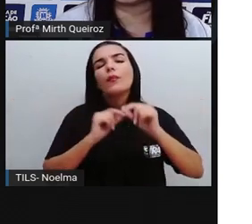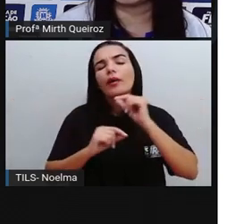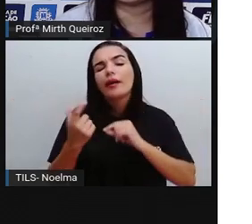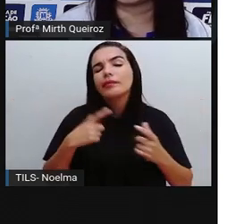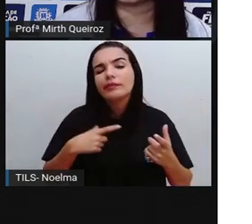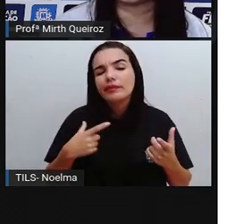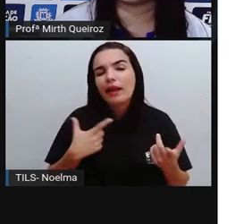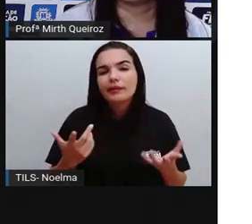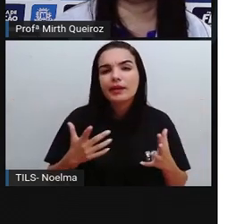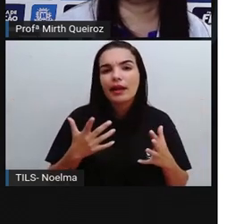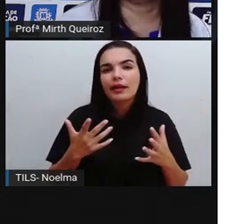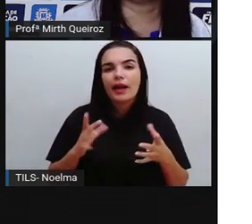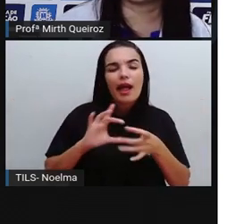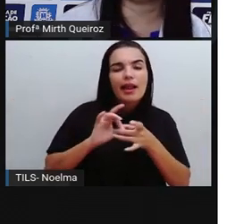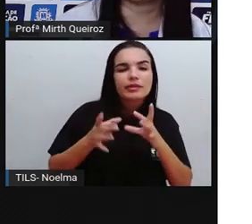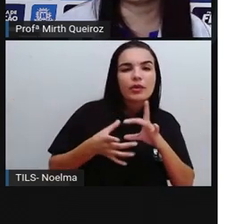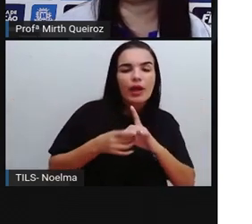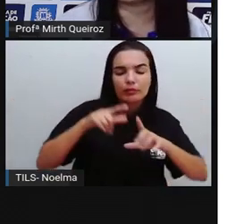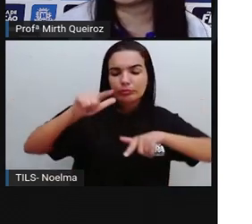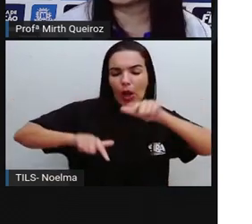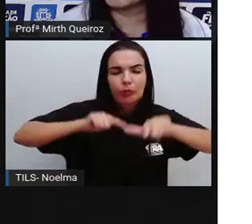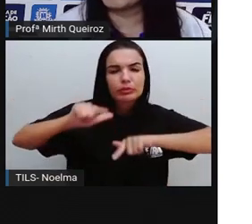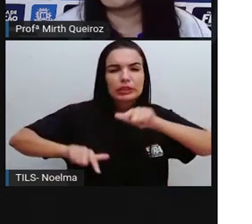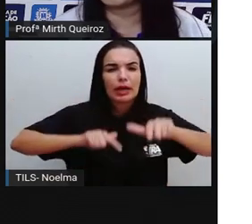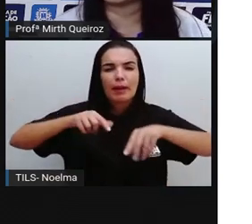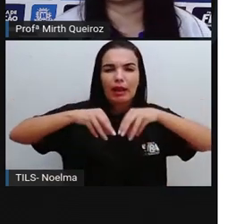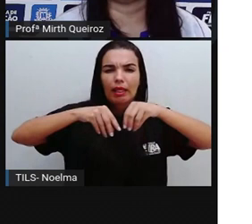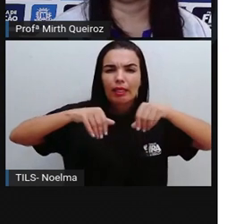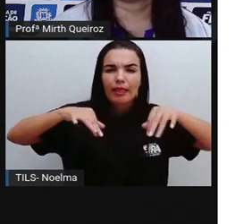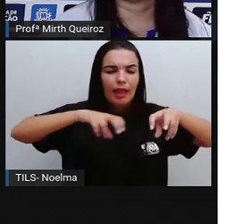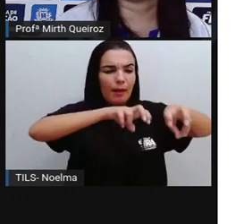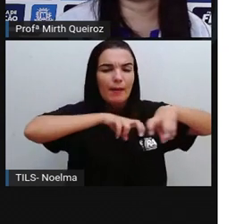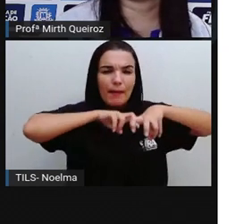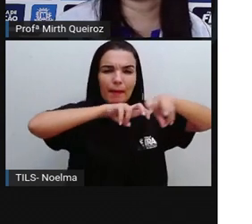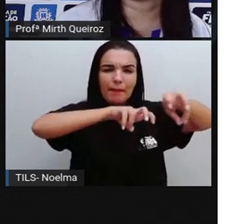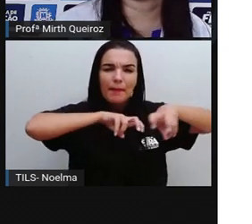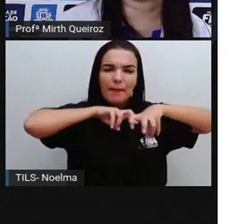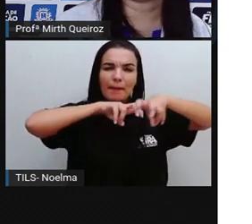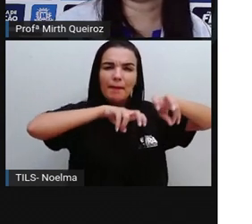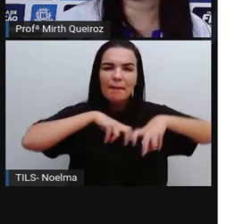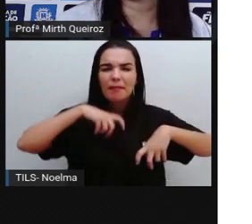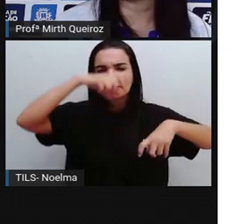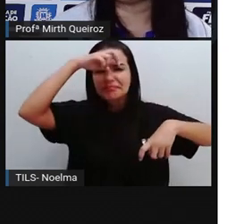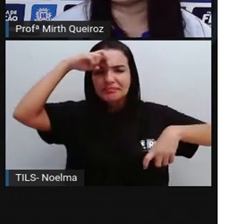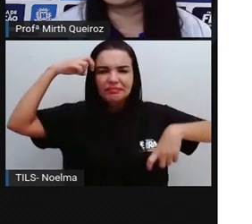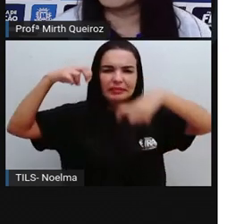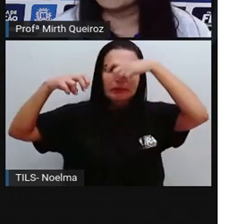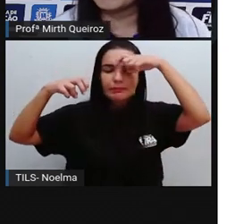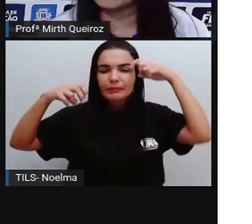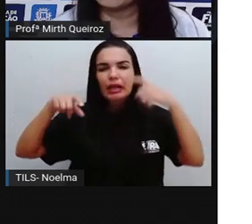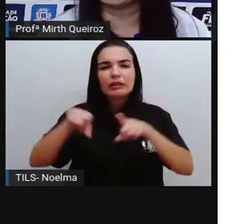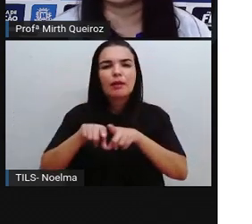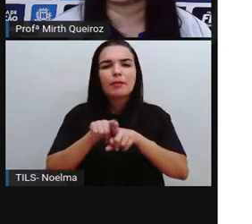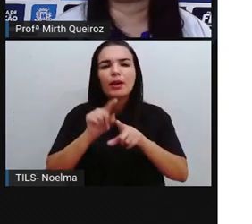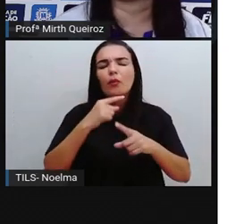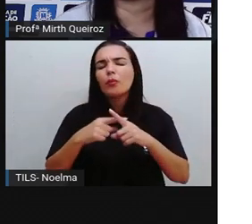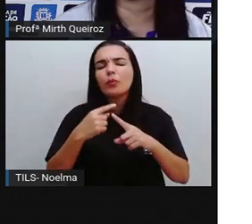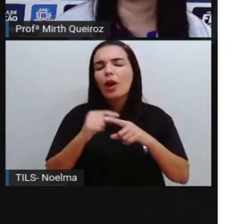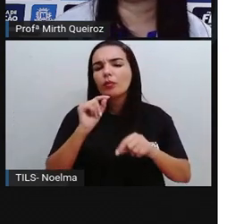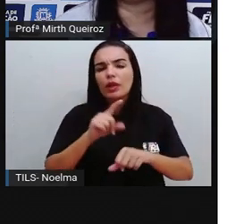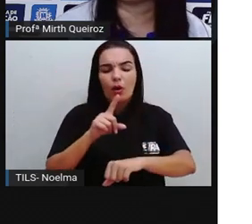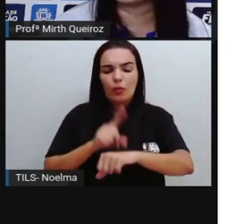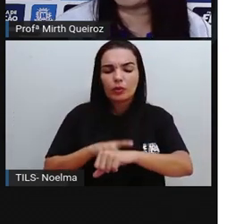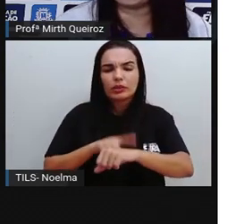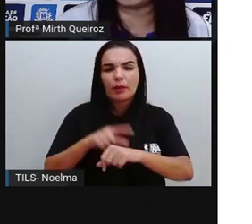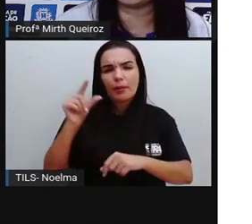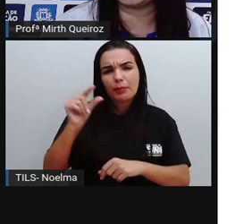relacionado à questão do trabalho com a terra, né? O tempo que é menor para a questão